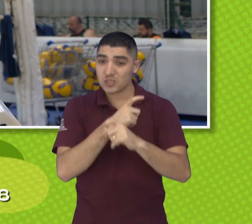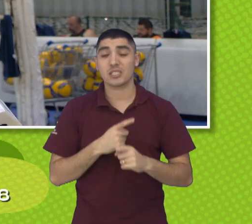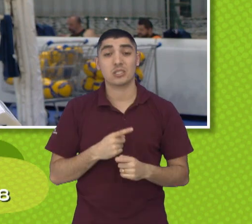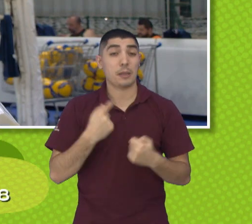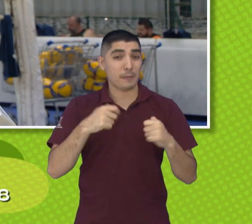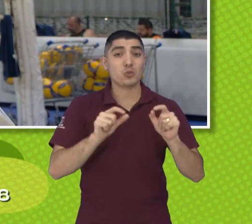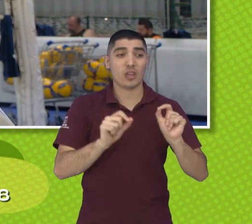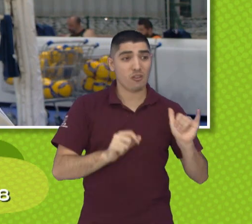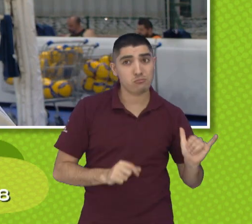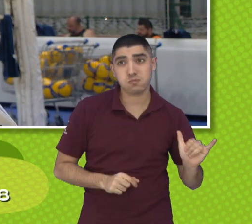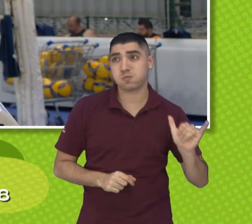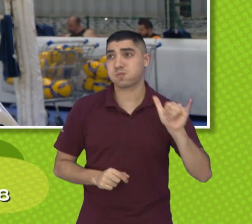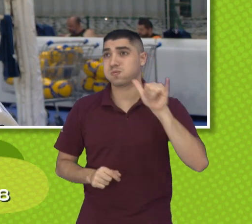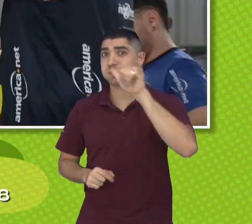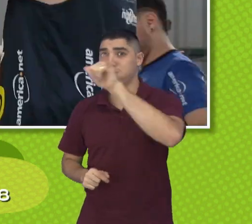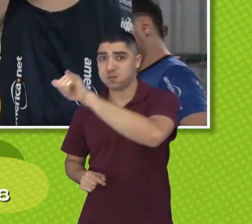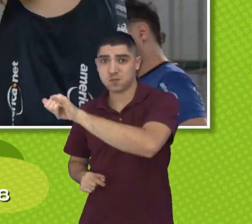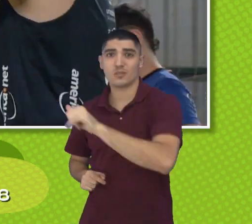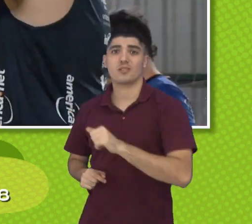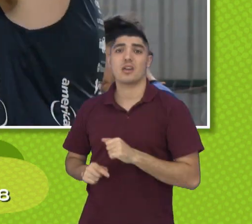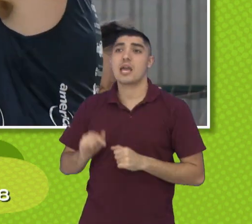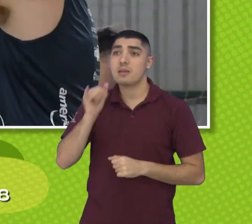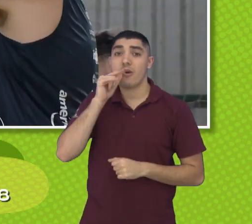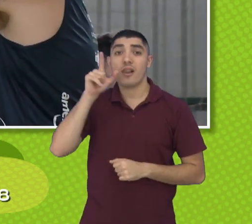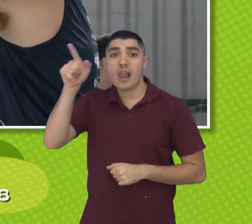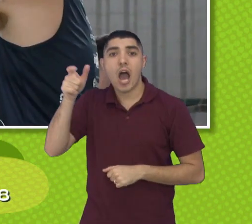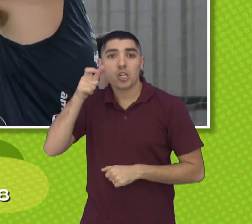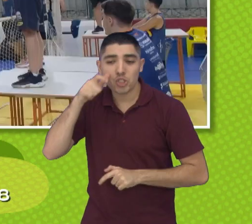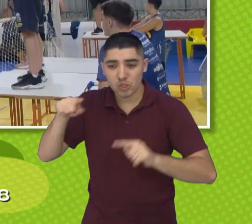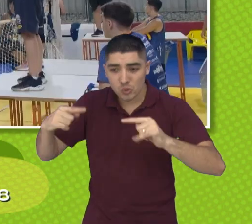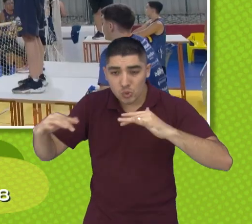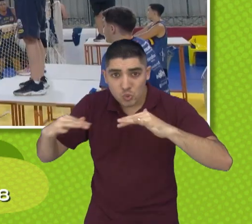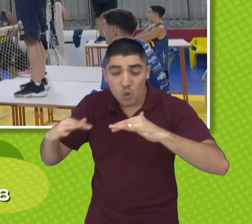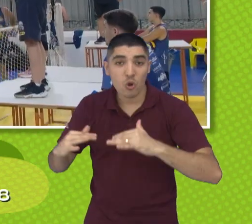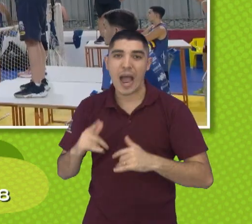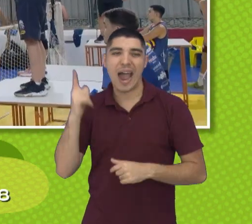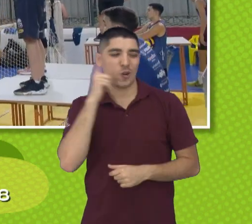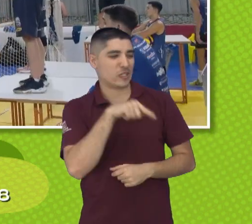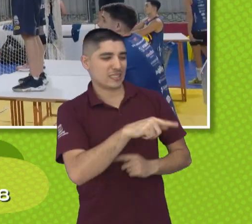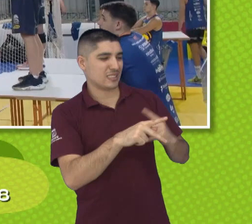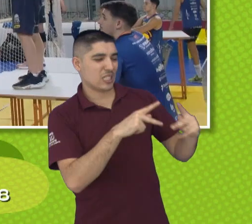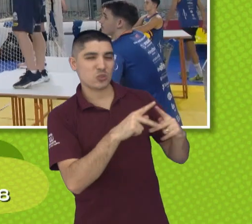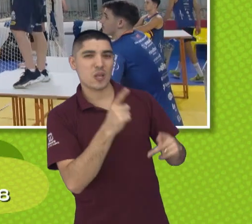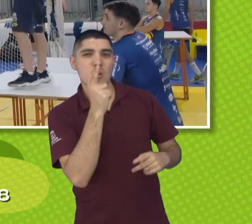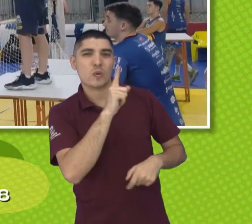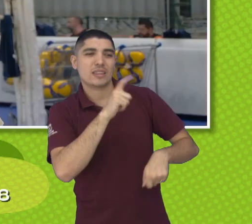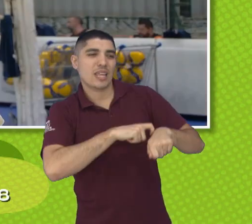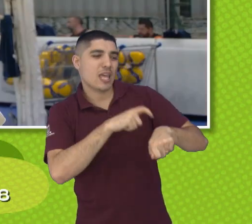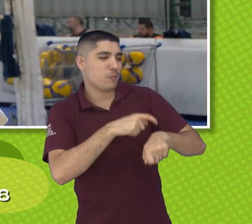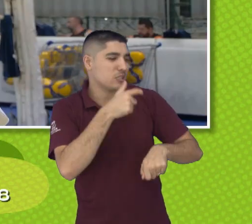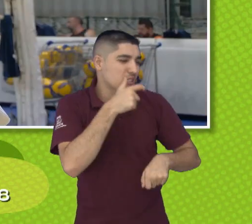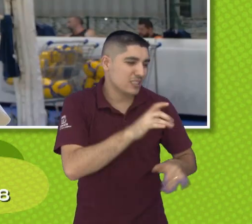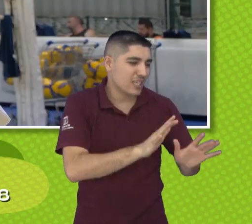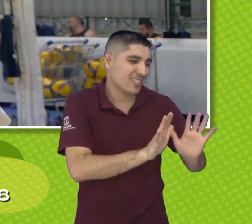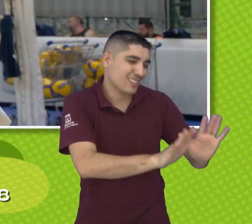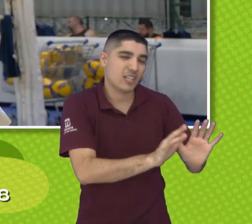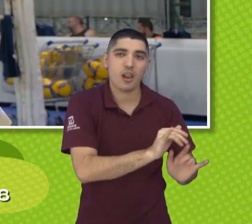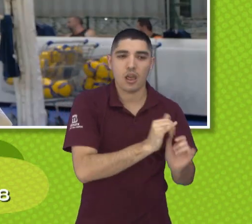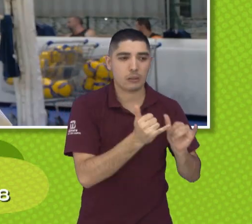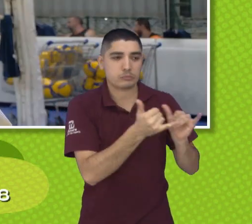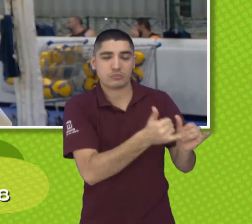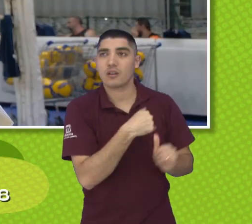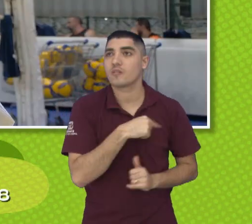avião, ou seja, ele vai ter que ir em um jogo no México, não voltaria para um jogo no São José aqui, então ficaria, eu acho